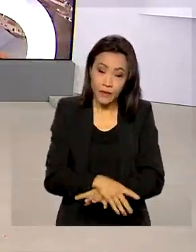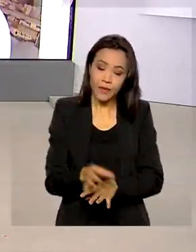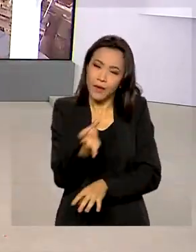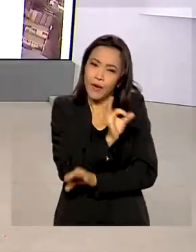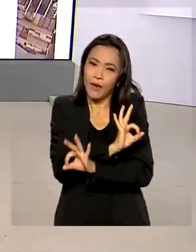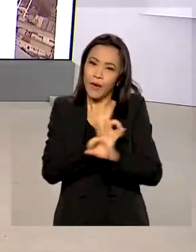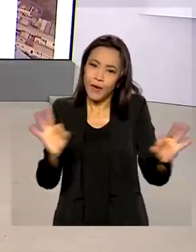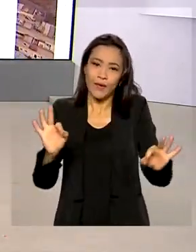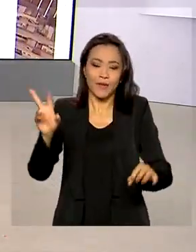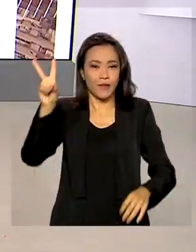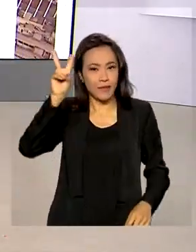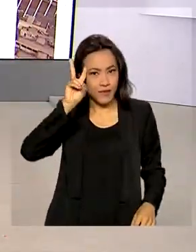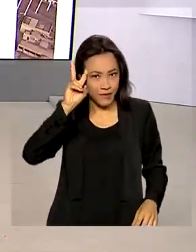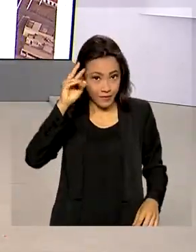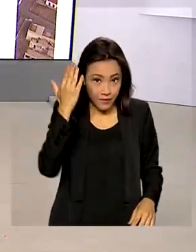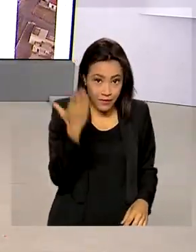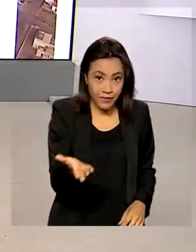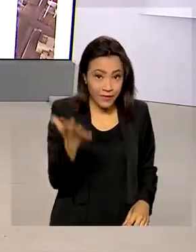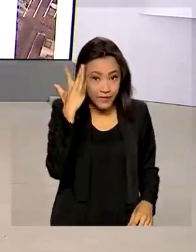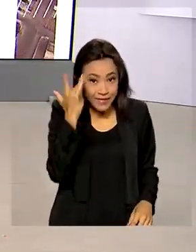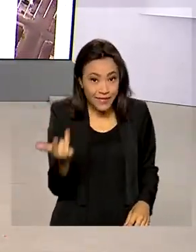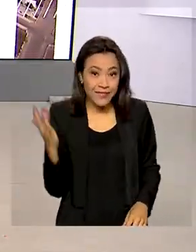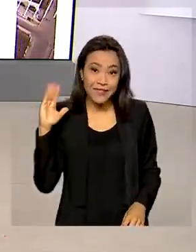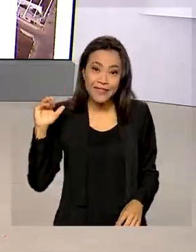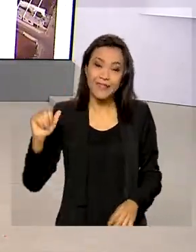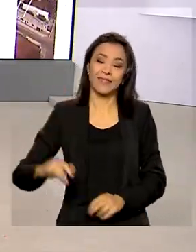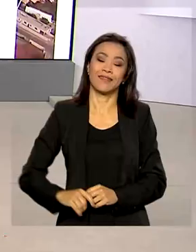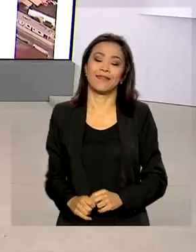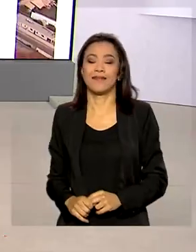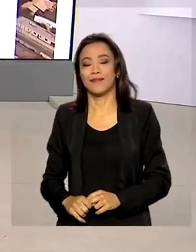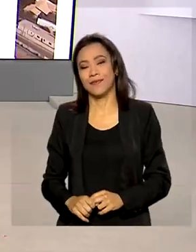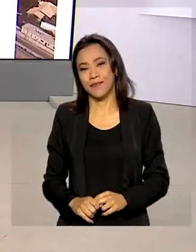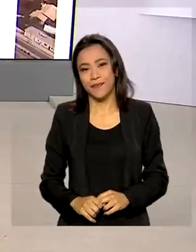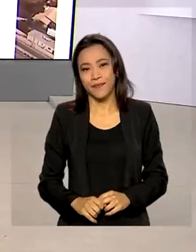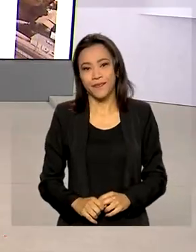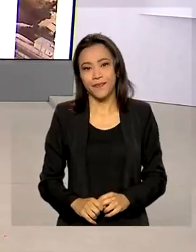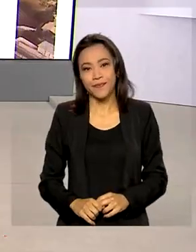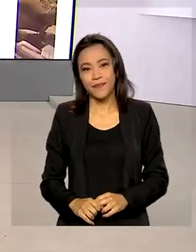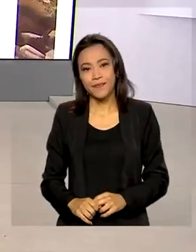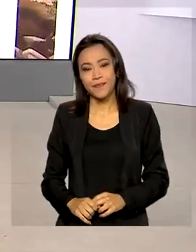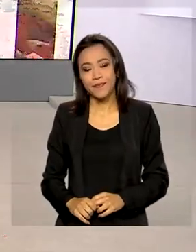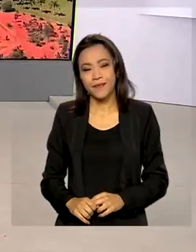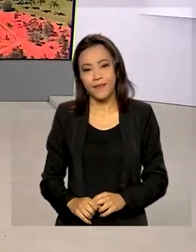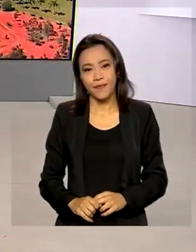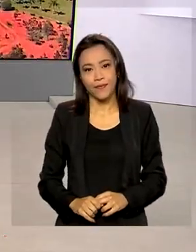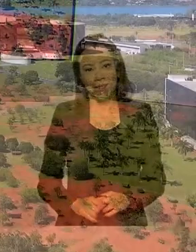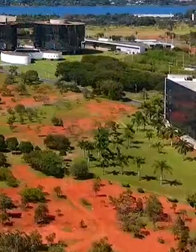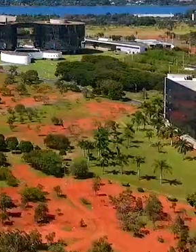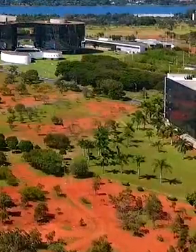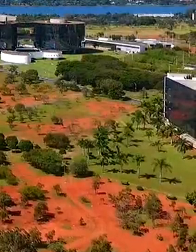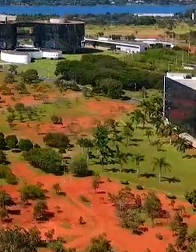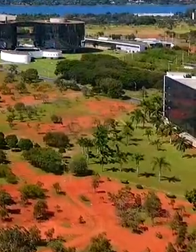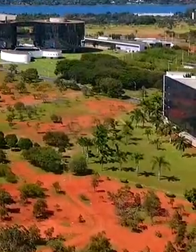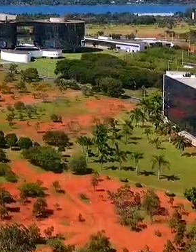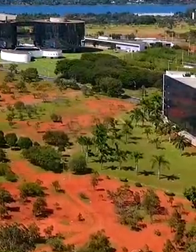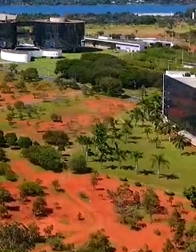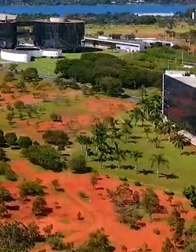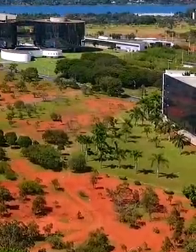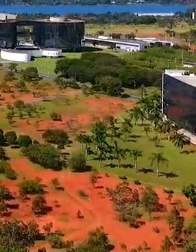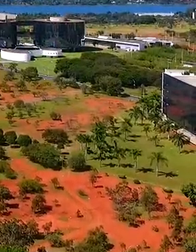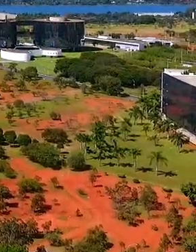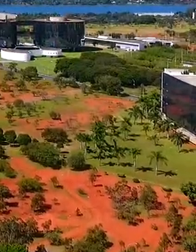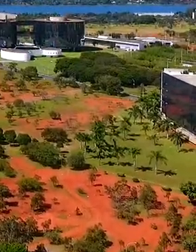uma ótima segunda-feira para você. Até amanhã. Tchau. Tchau. Tchau. Tchau.